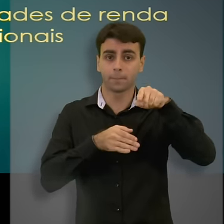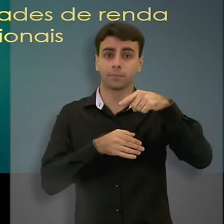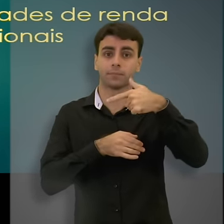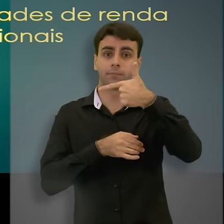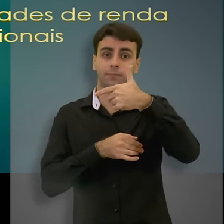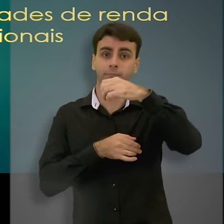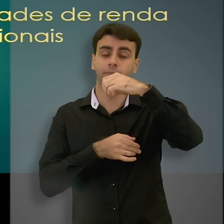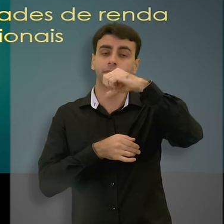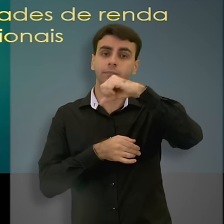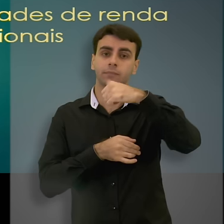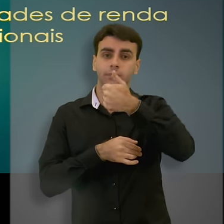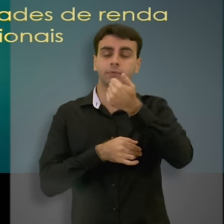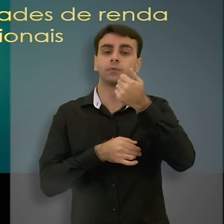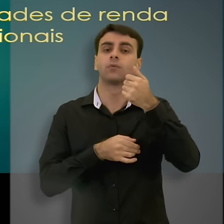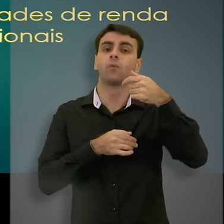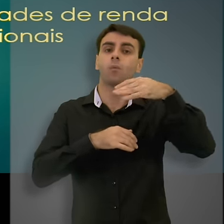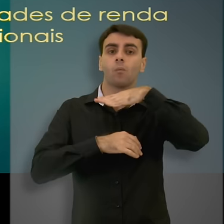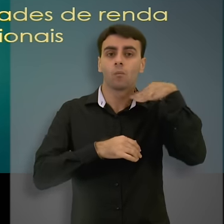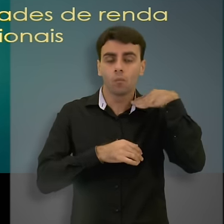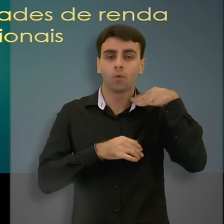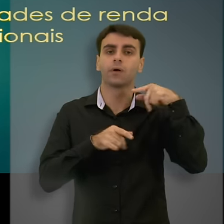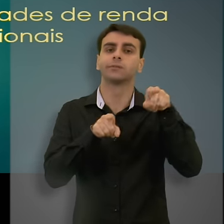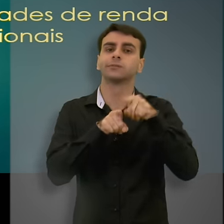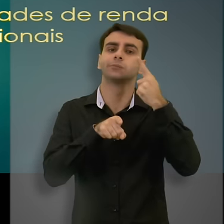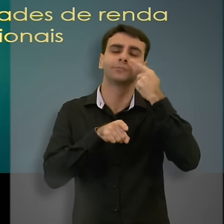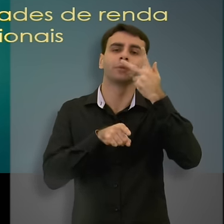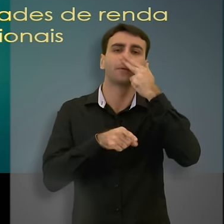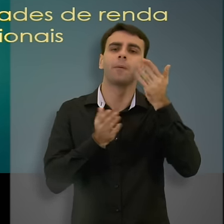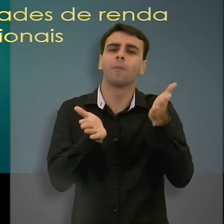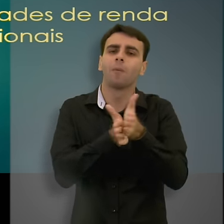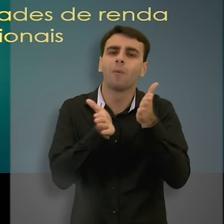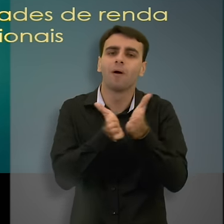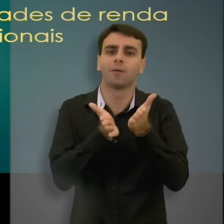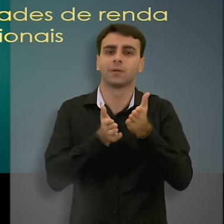291 mortes por pobreza e desigualdade de renda.